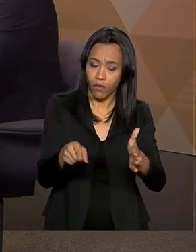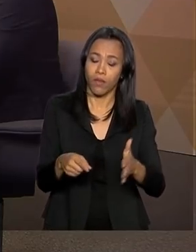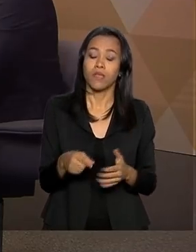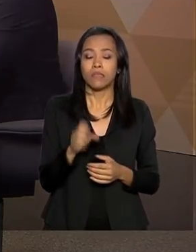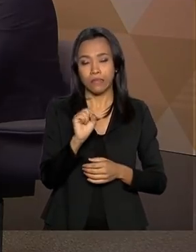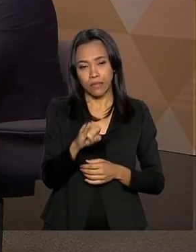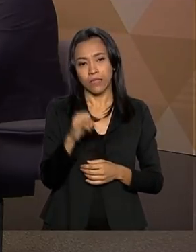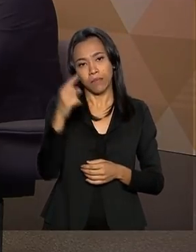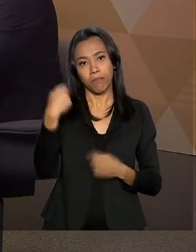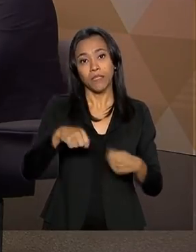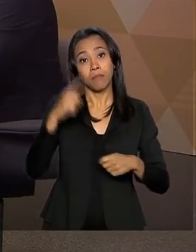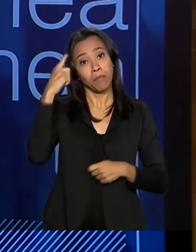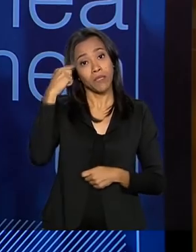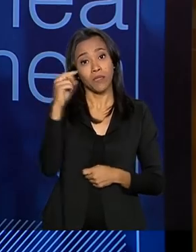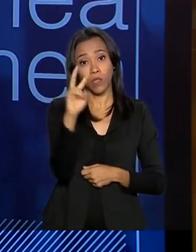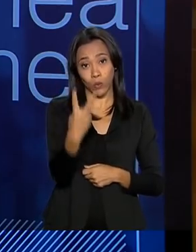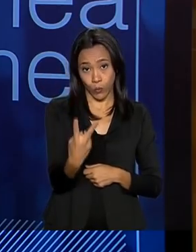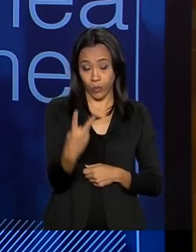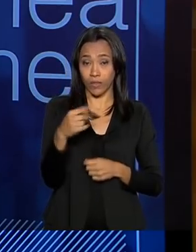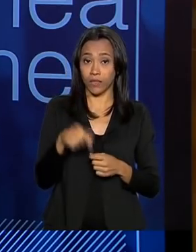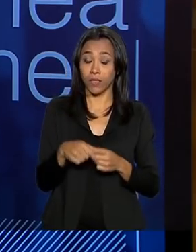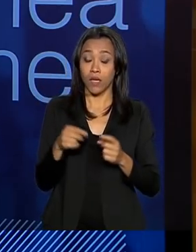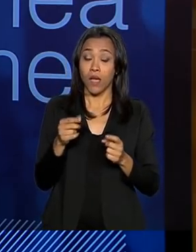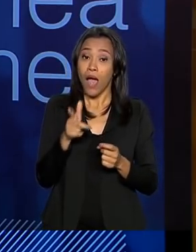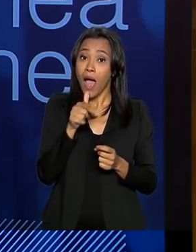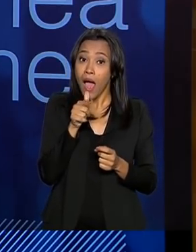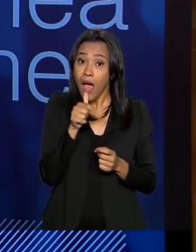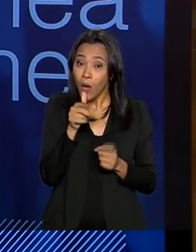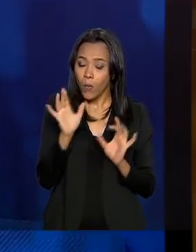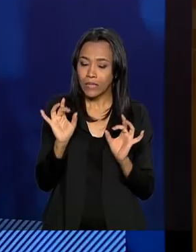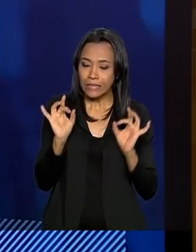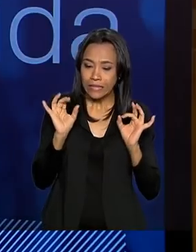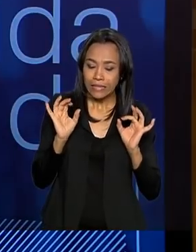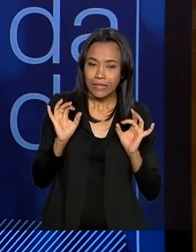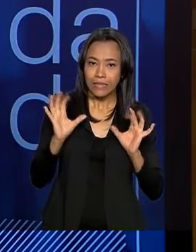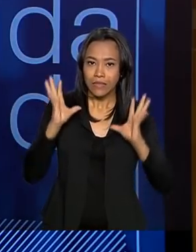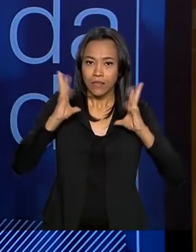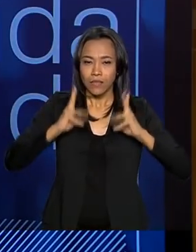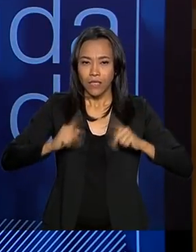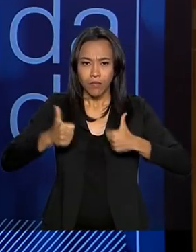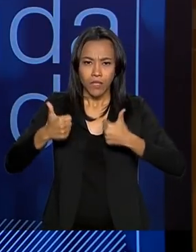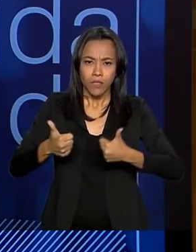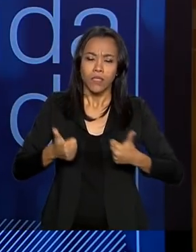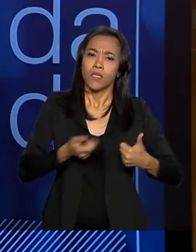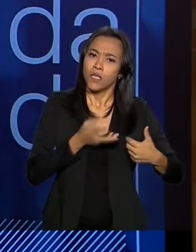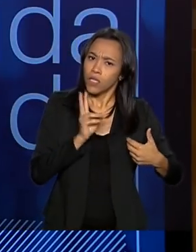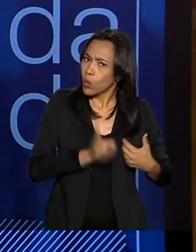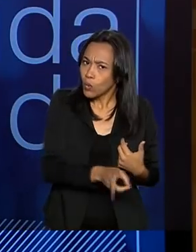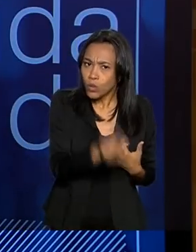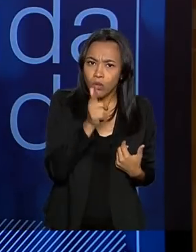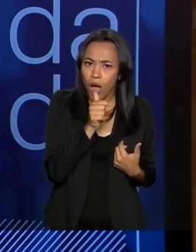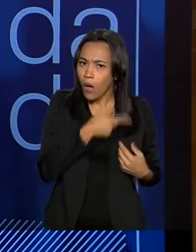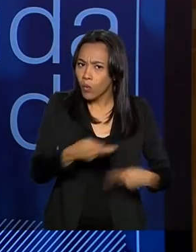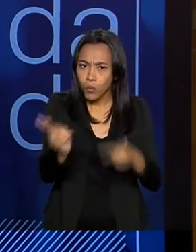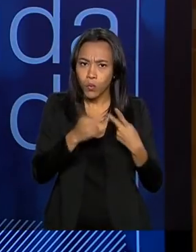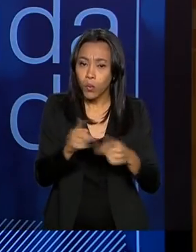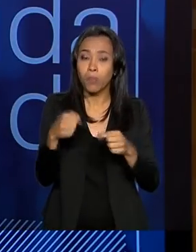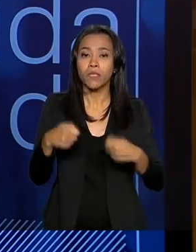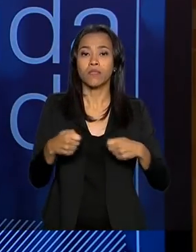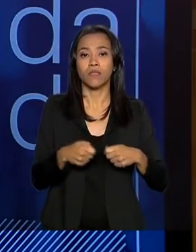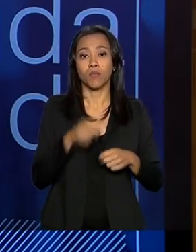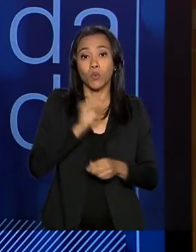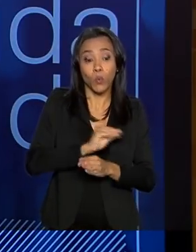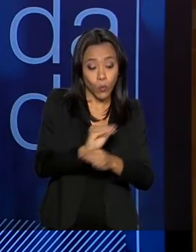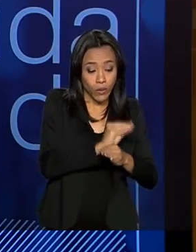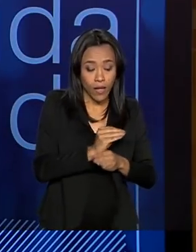pensar em duas questões. Quantidade e qualidade da água. A revitalização, preservação das nascentes é essencial para garantir a